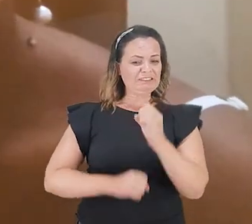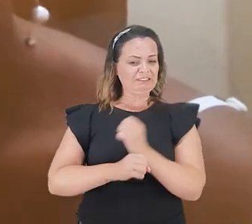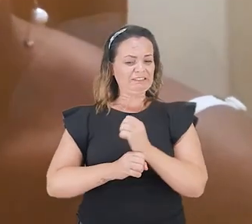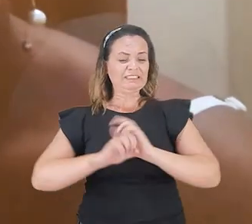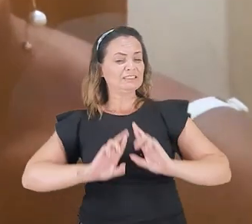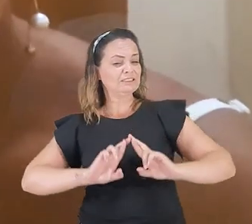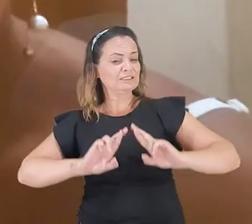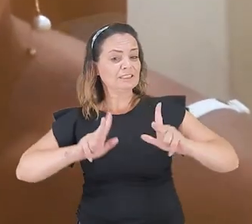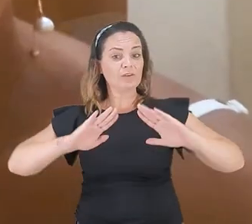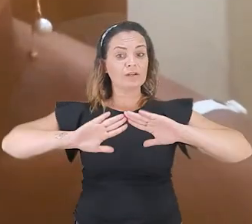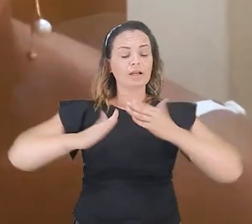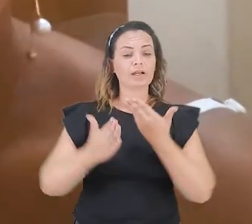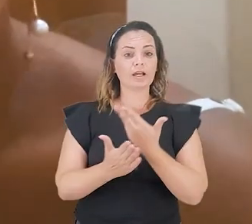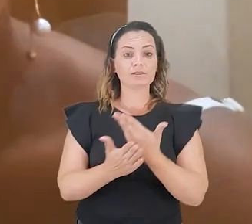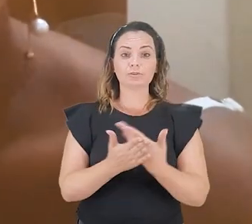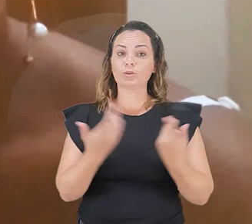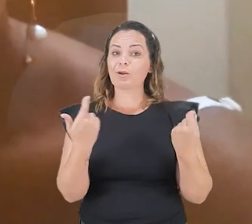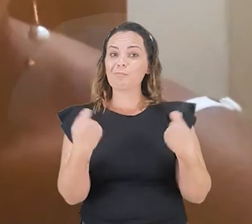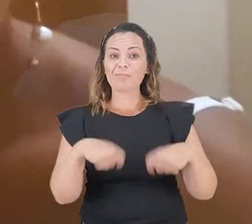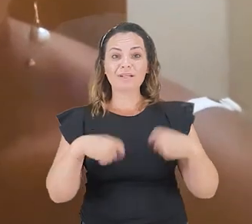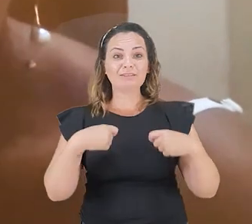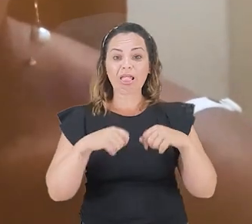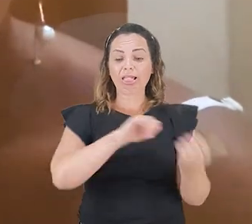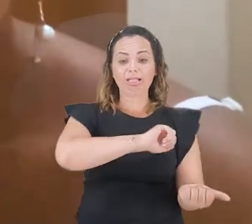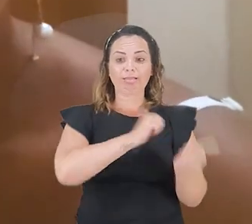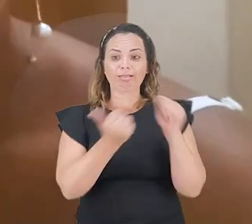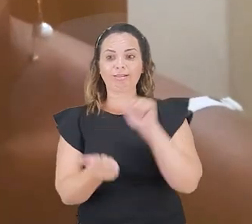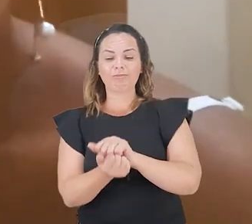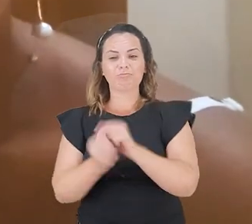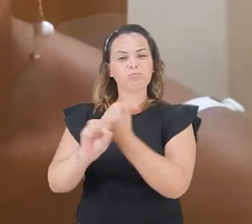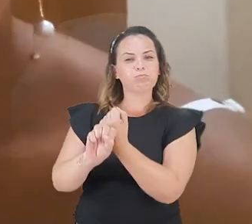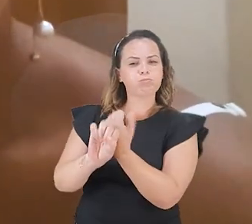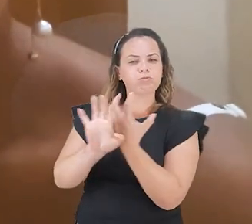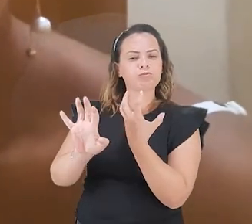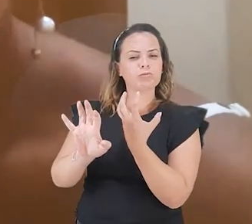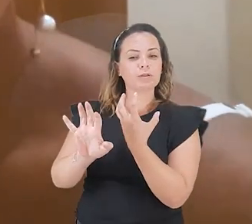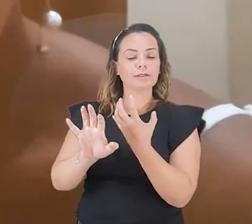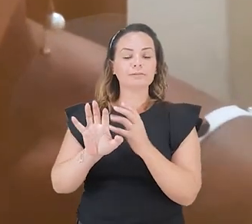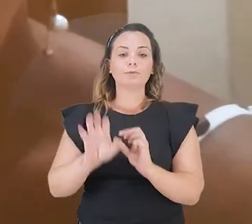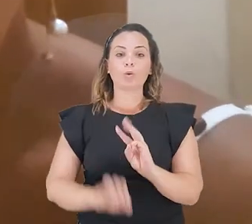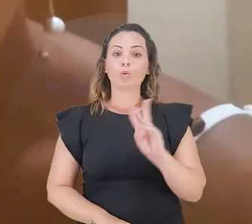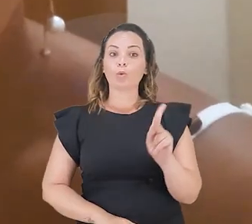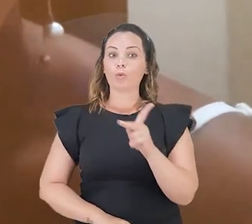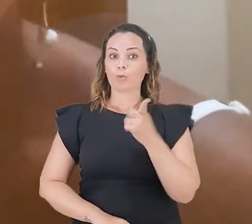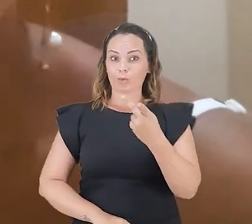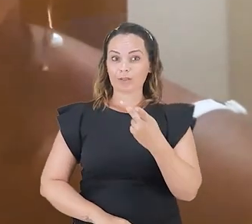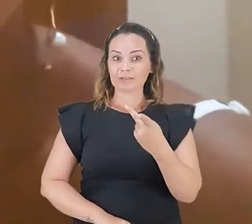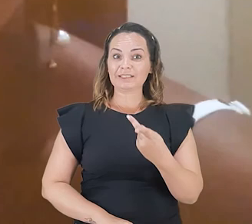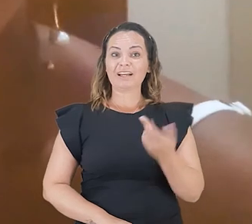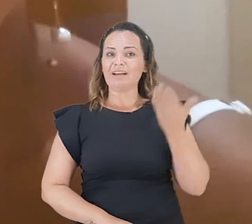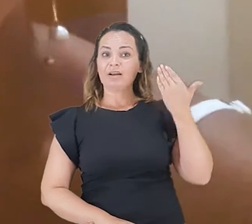As escolas tiveram que enfrentar o ensino à distância e o programa WASH que era